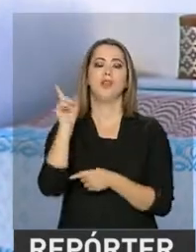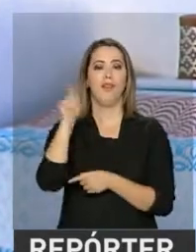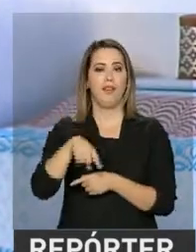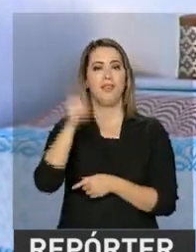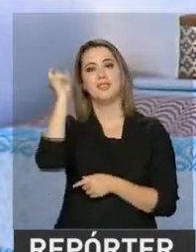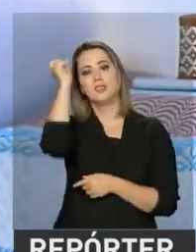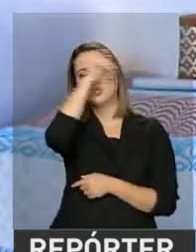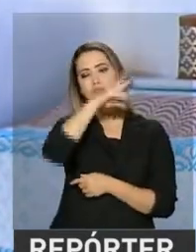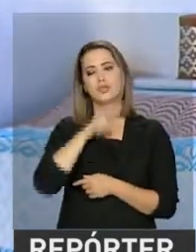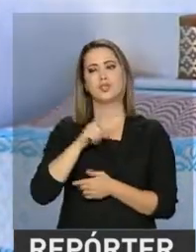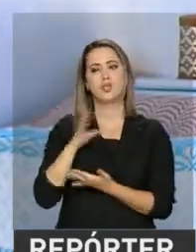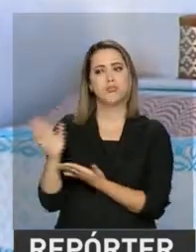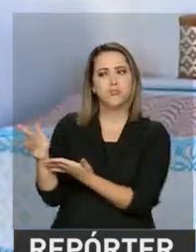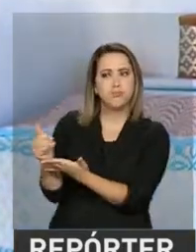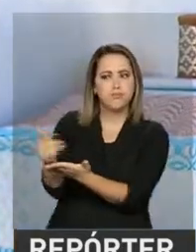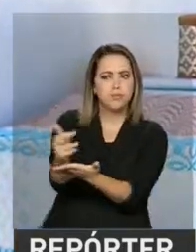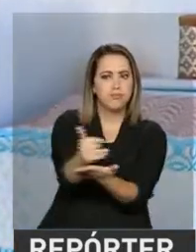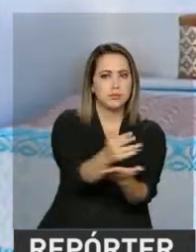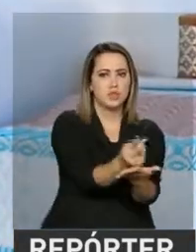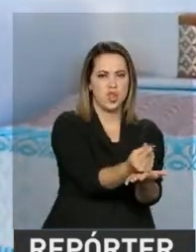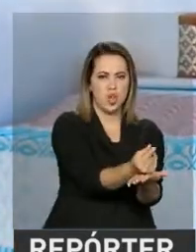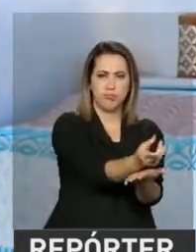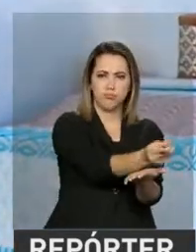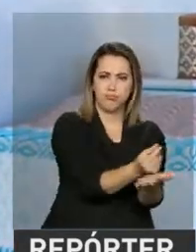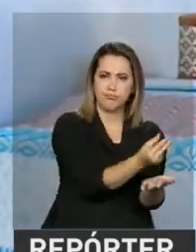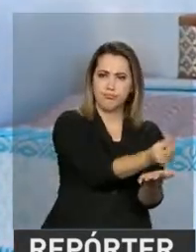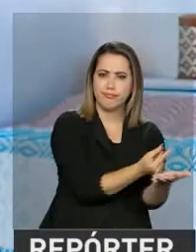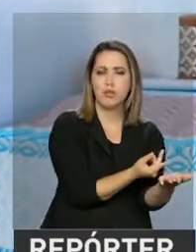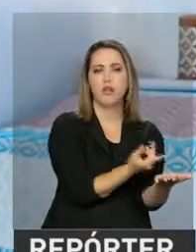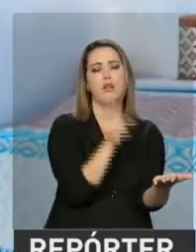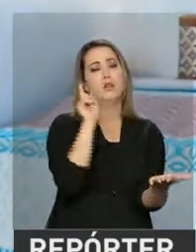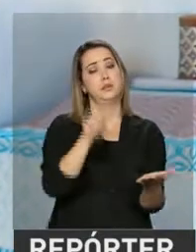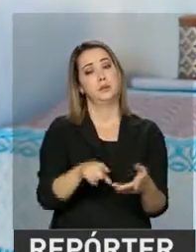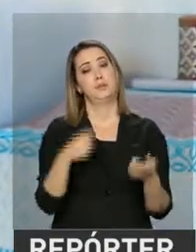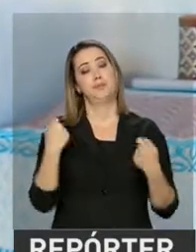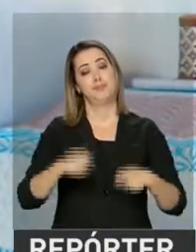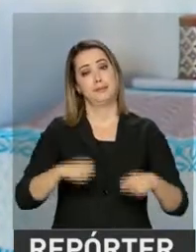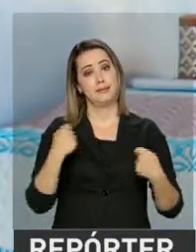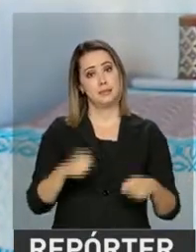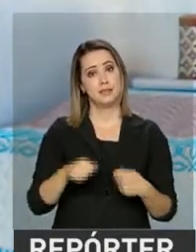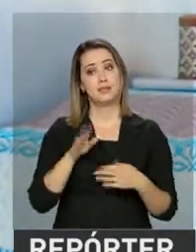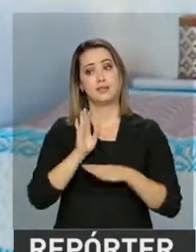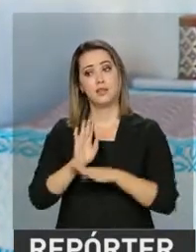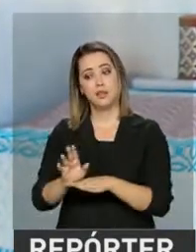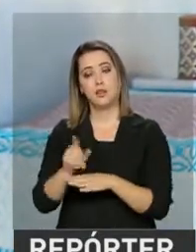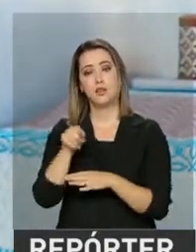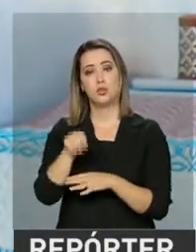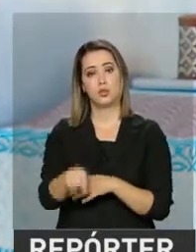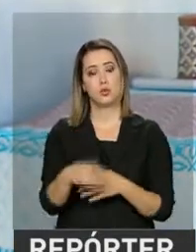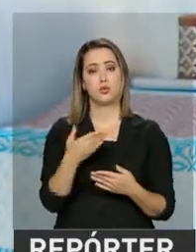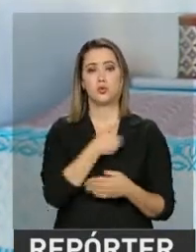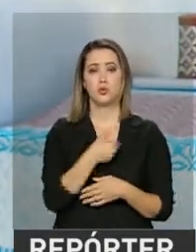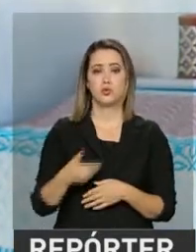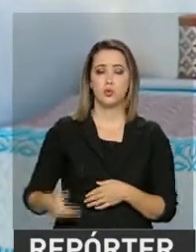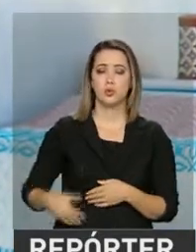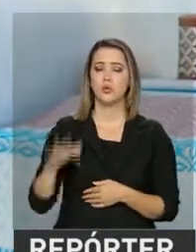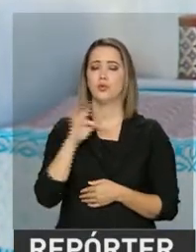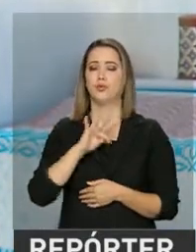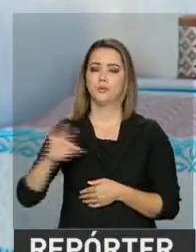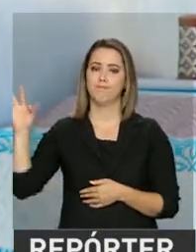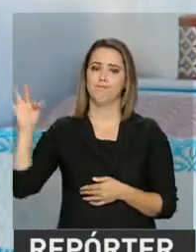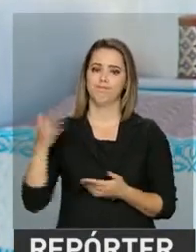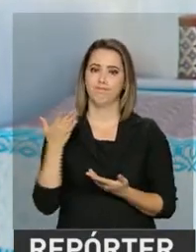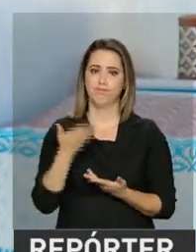recursos financeiros sem que haja um aporte considerável dos editais, dos